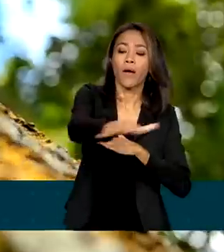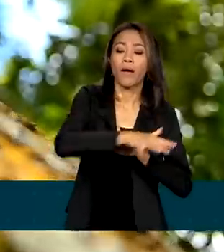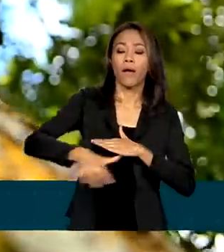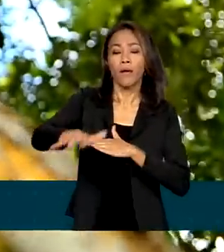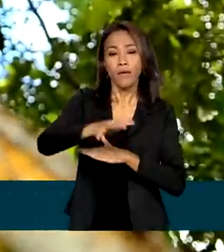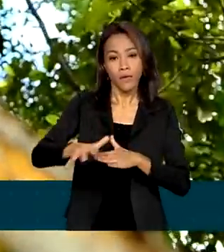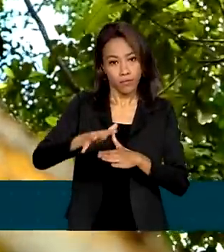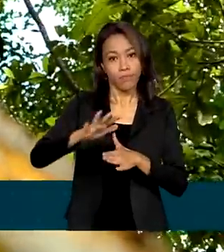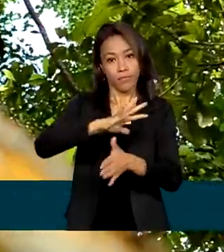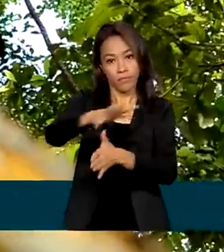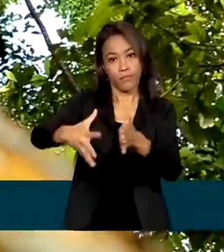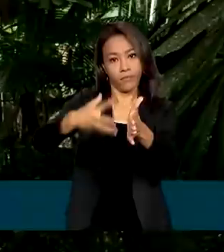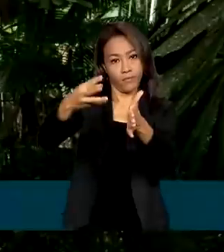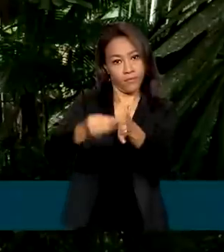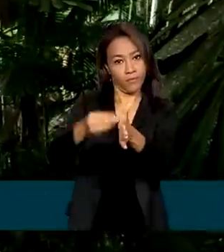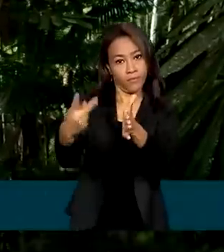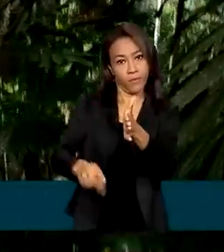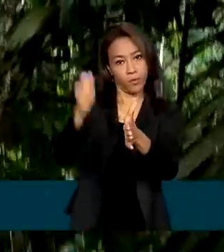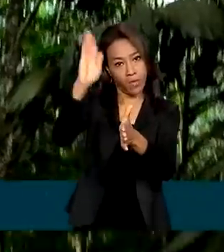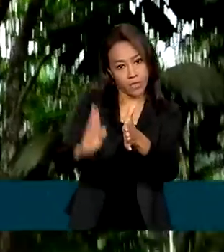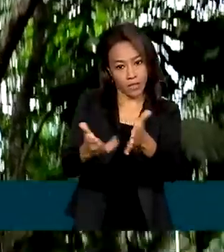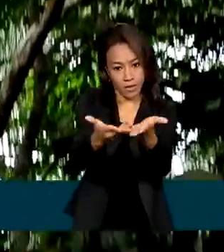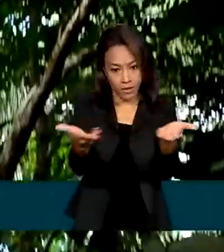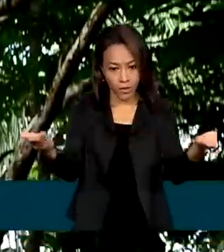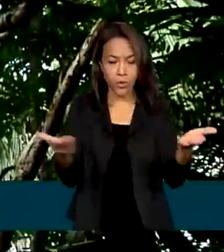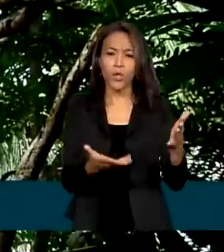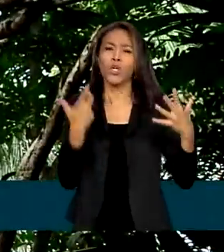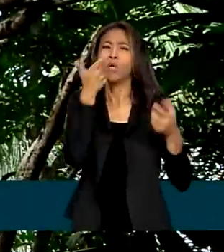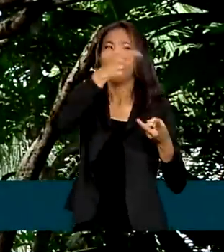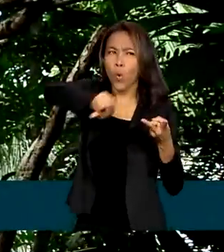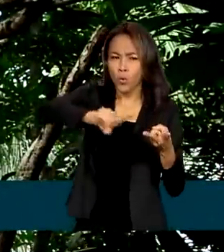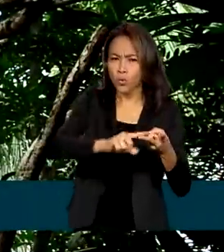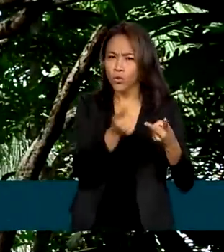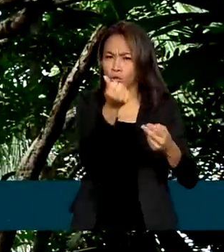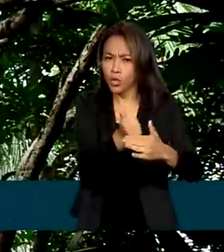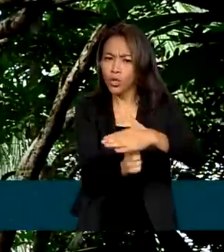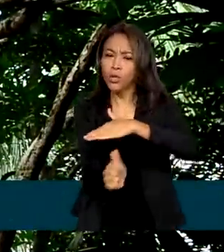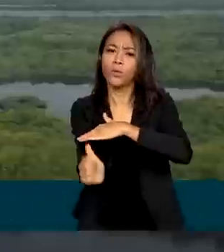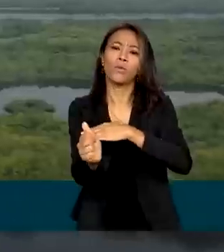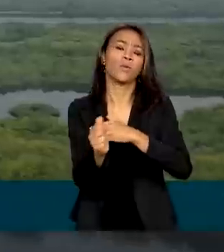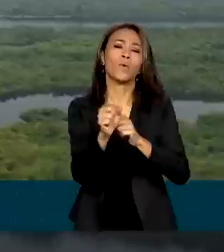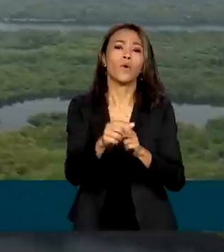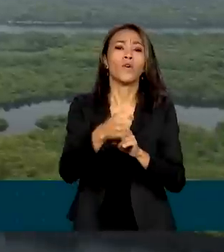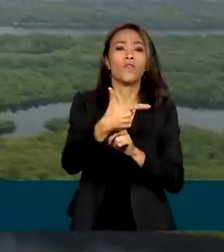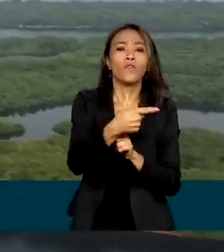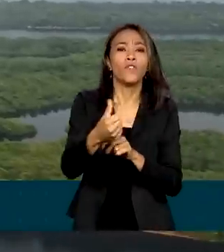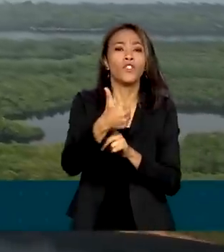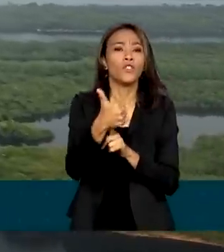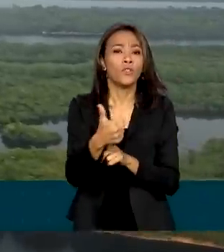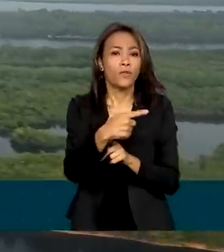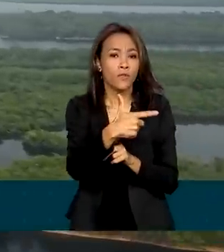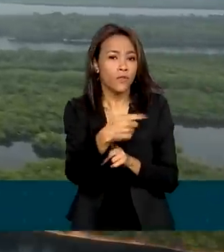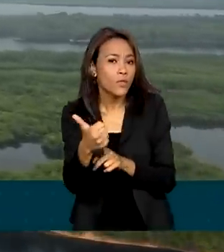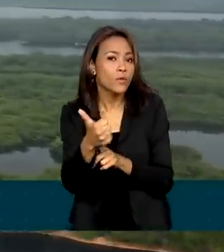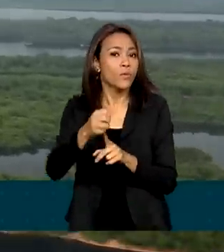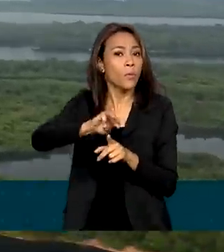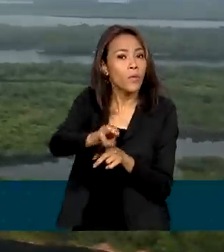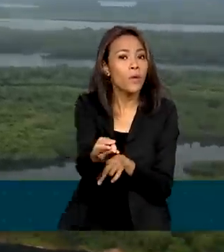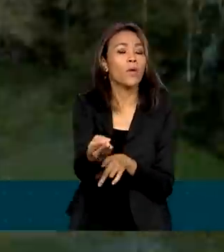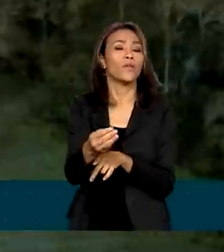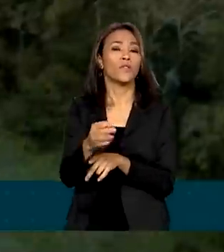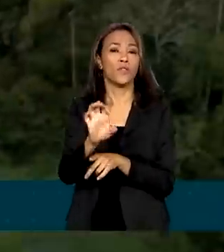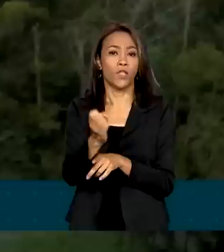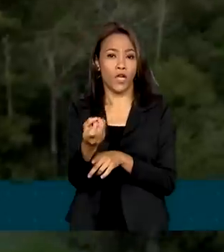e uma outra contribuição financeira no valor total de até 21 milhões de euros para o projeto